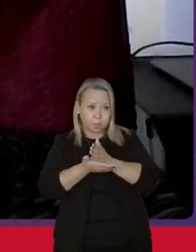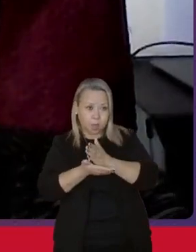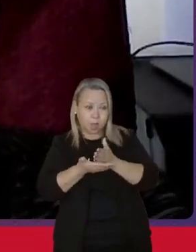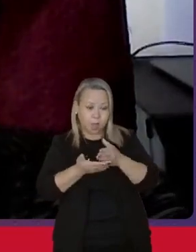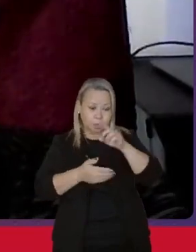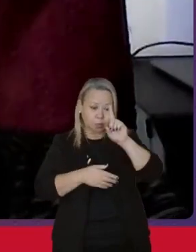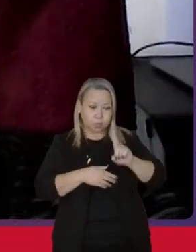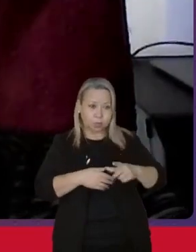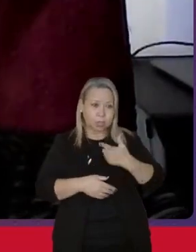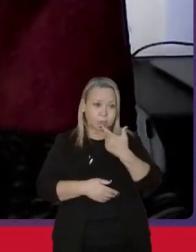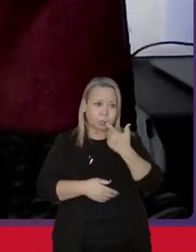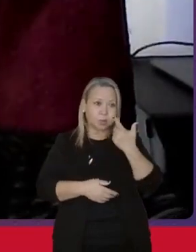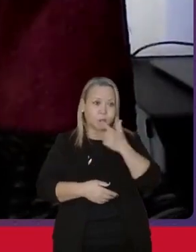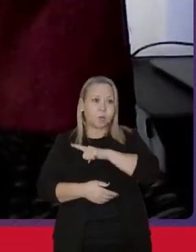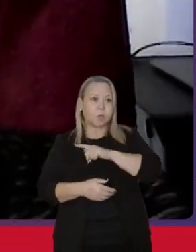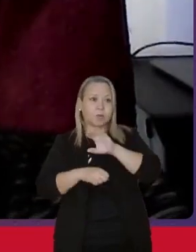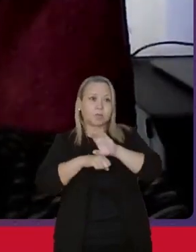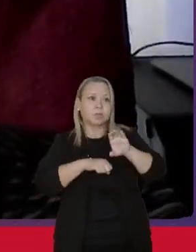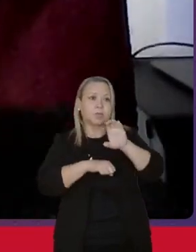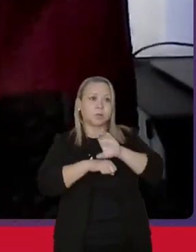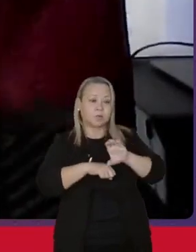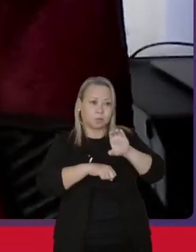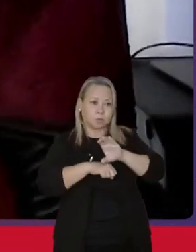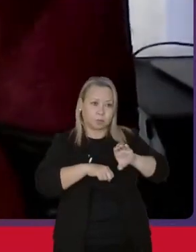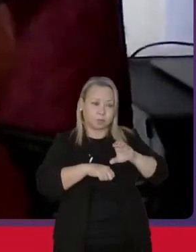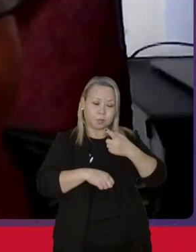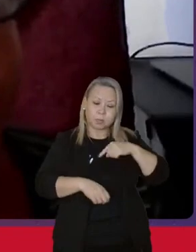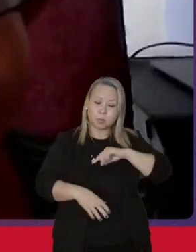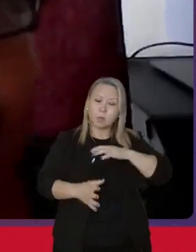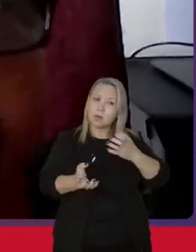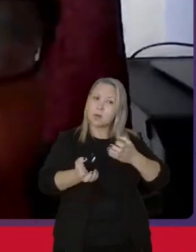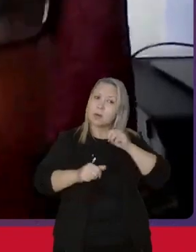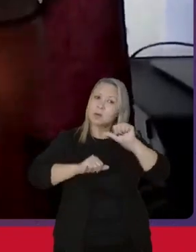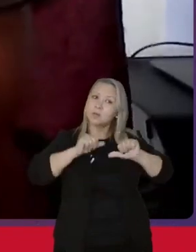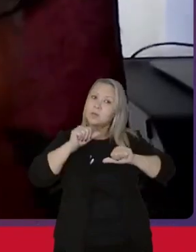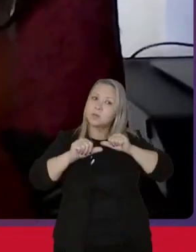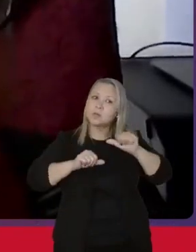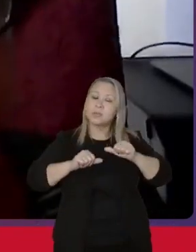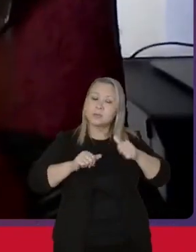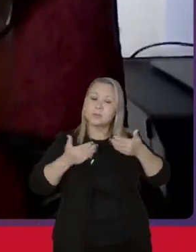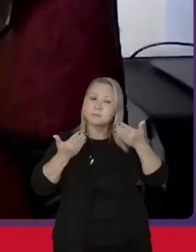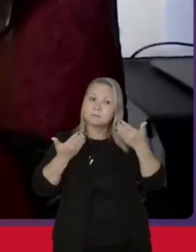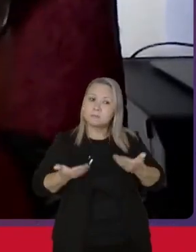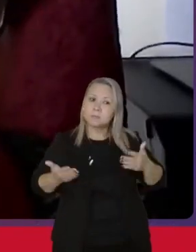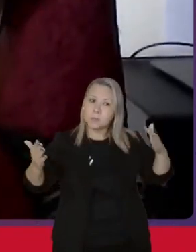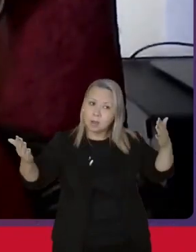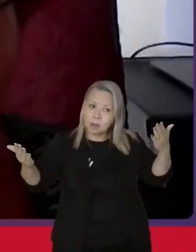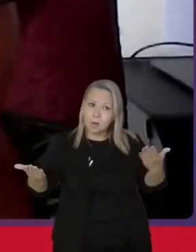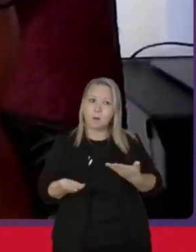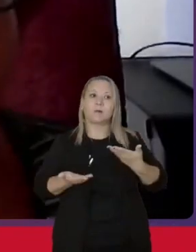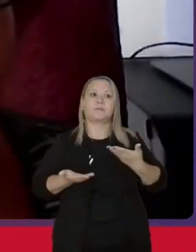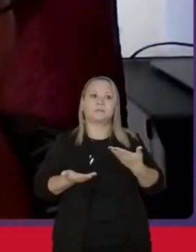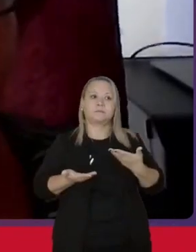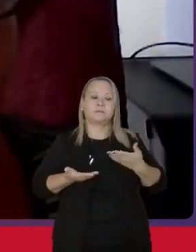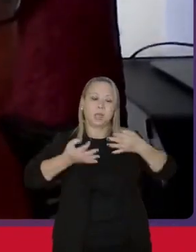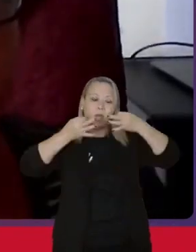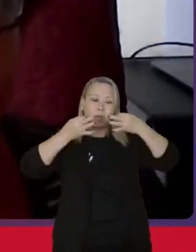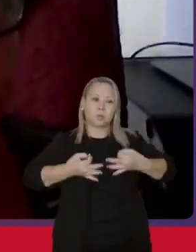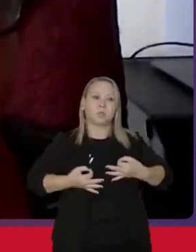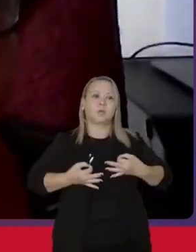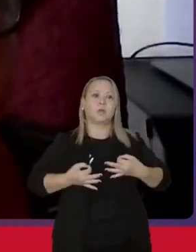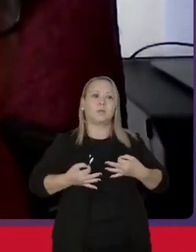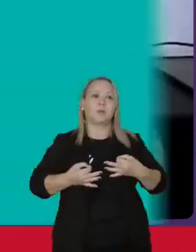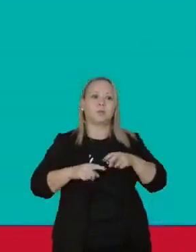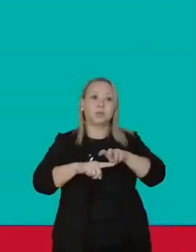conquistados na Constituição, nós queremos mudança aqui e agora. Justamente por